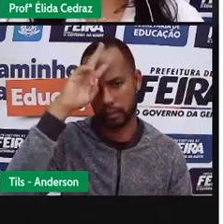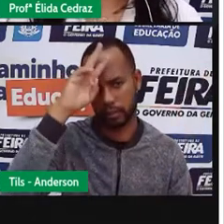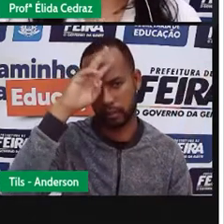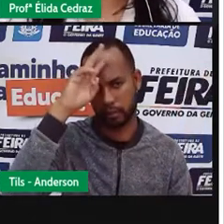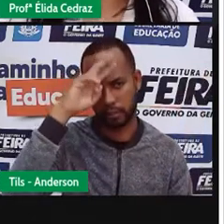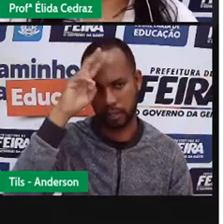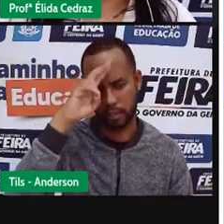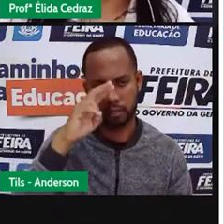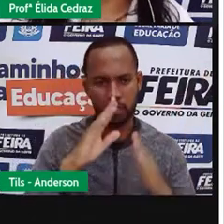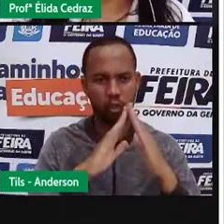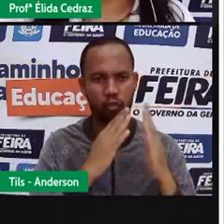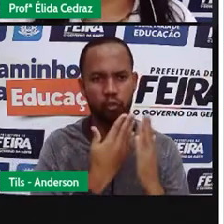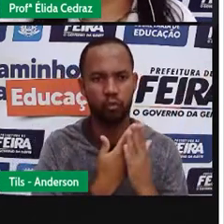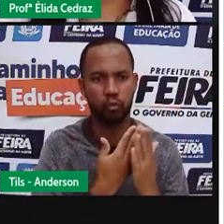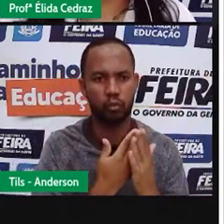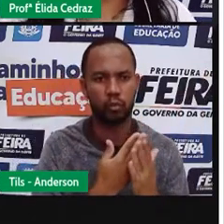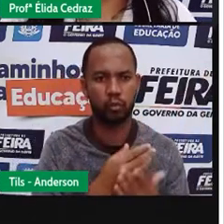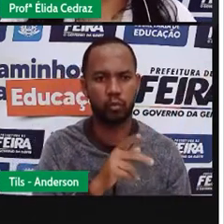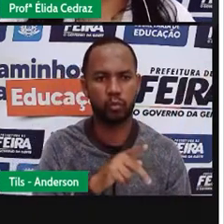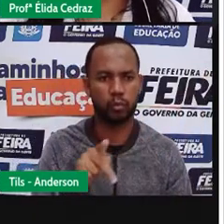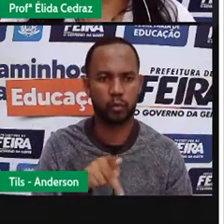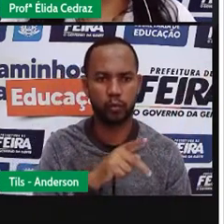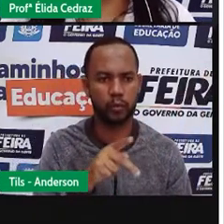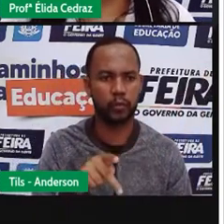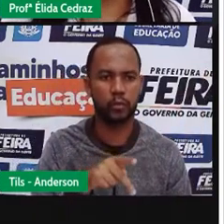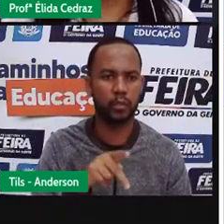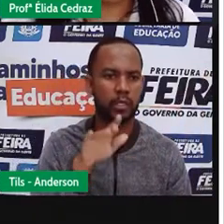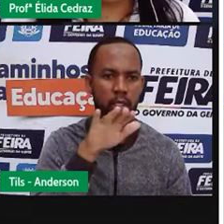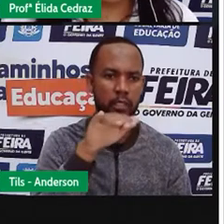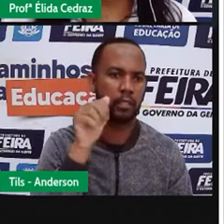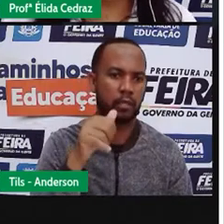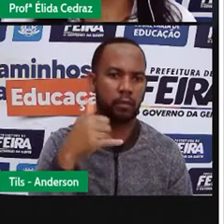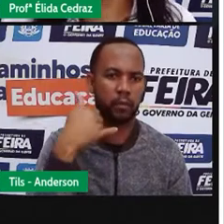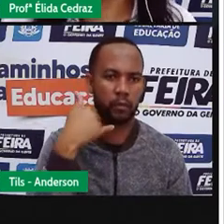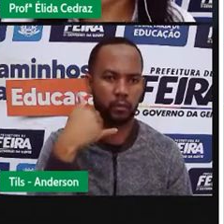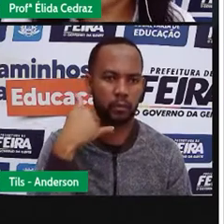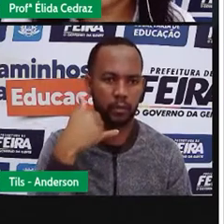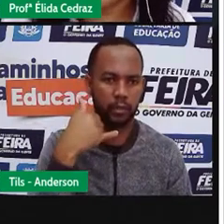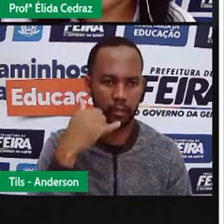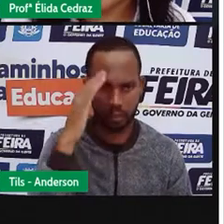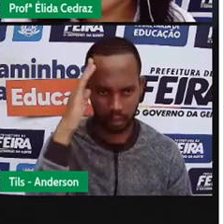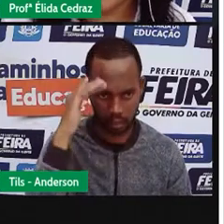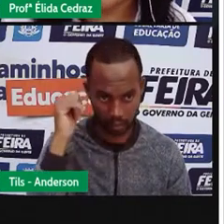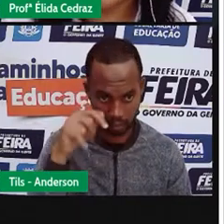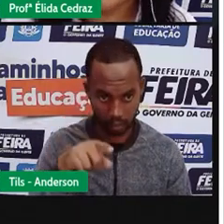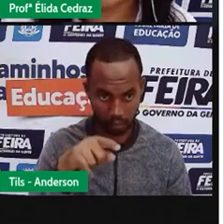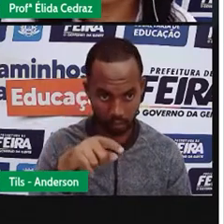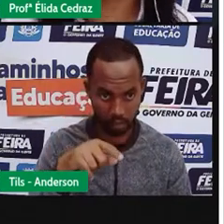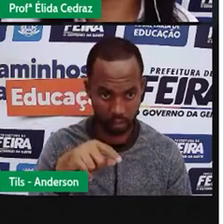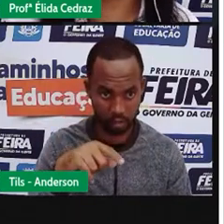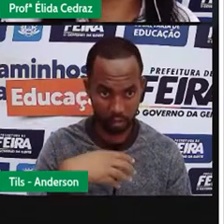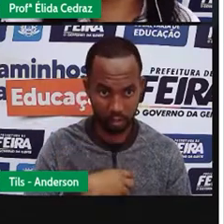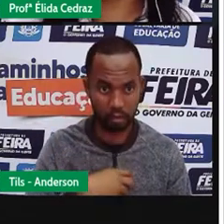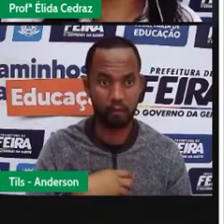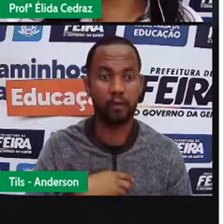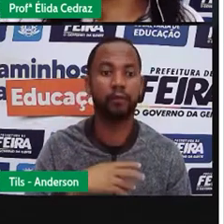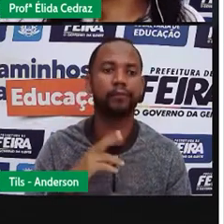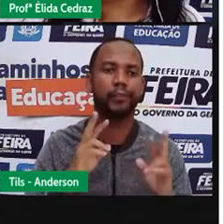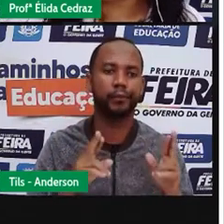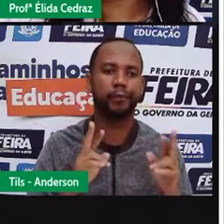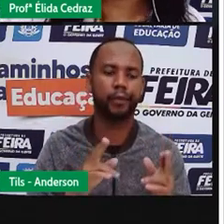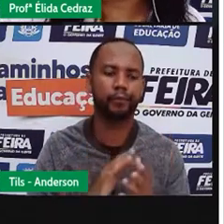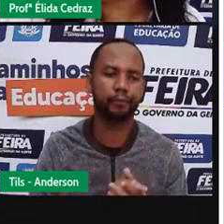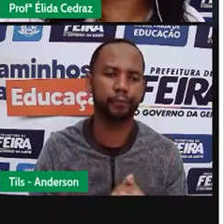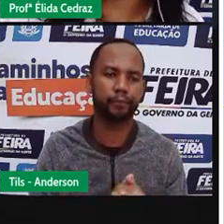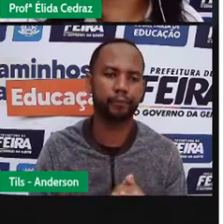a Pró pediu para você localizar daí de onde você está? Onde fica Salvador, a nossa capital? Pois é. E